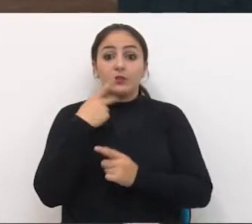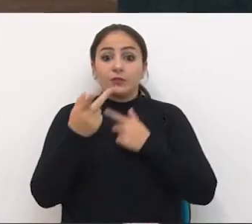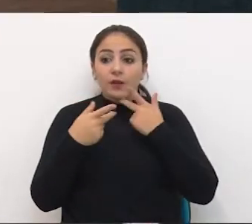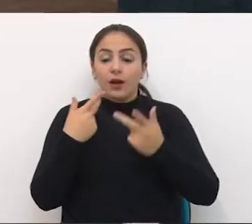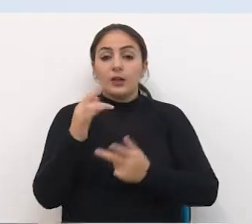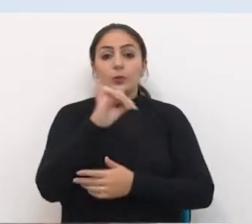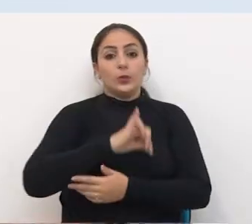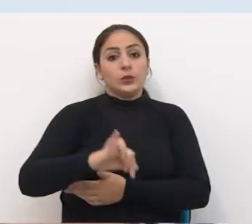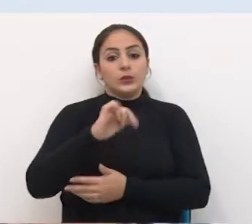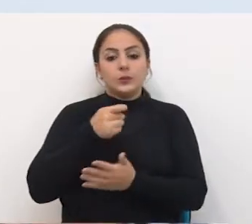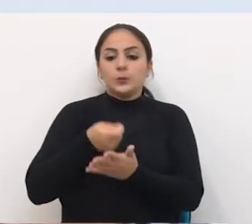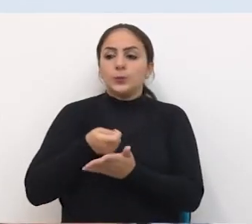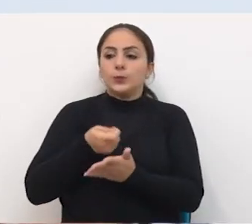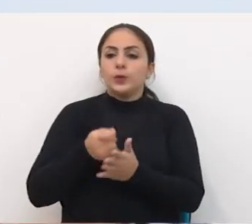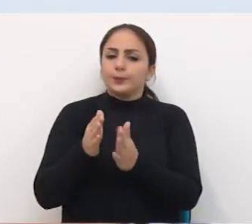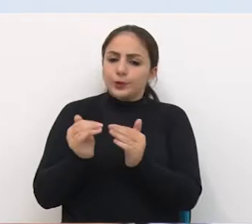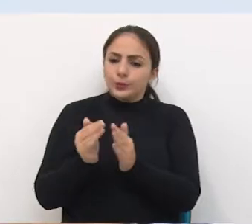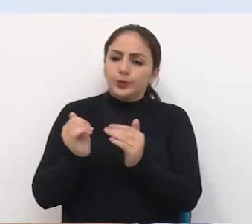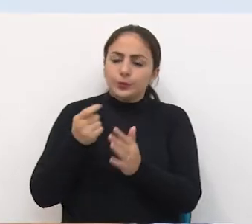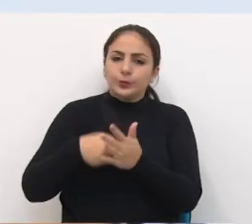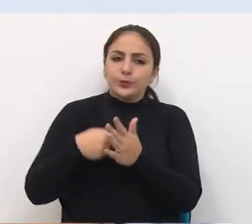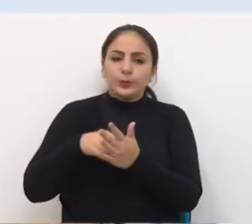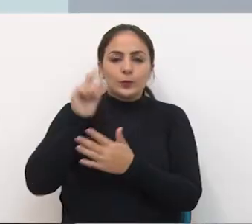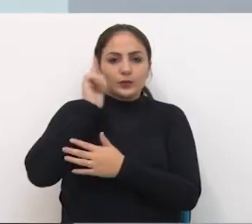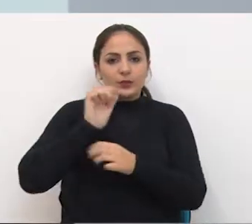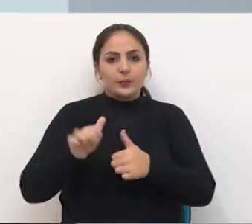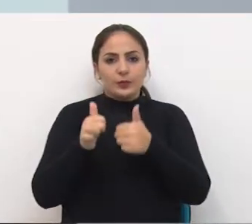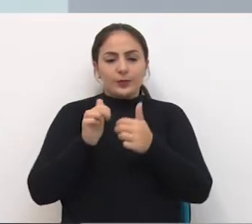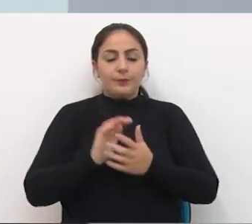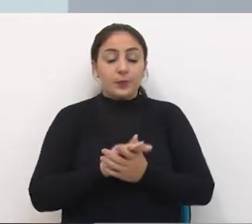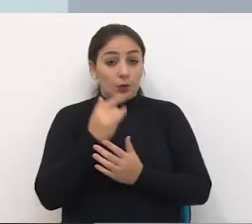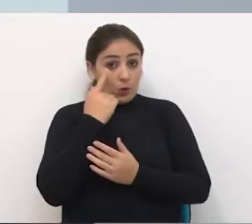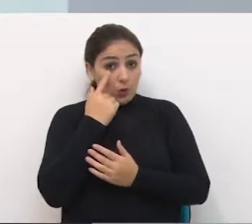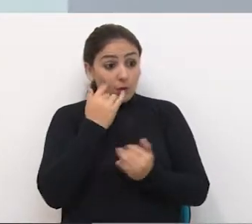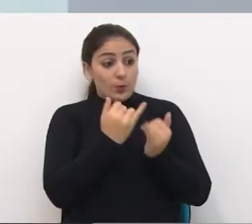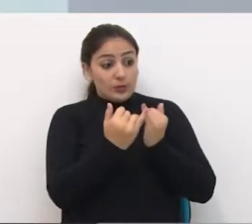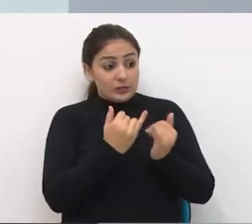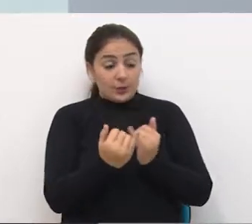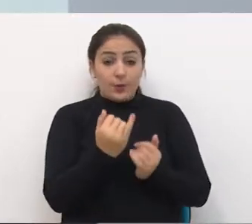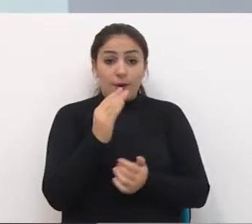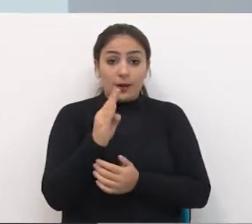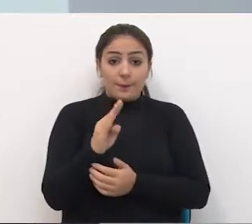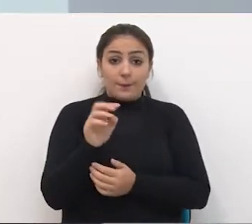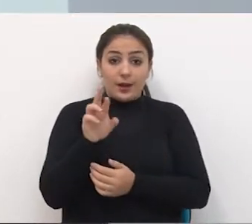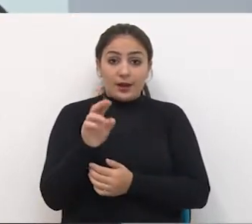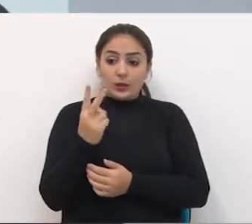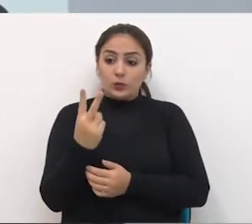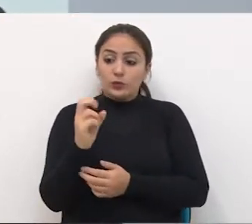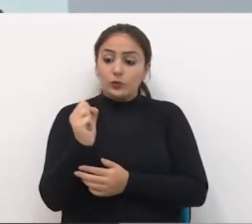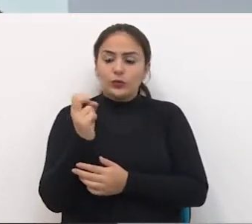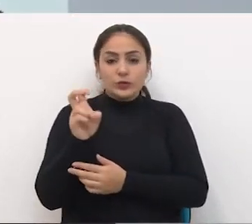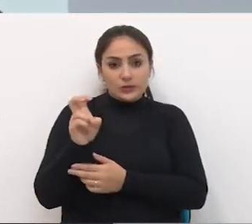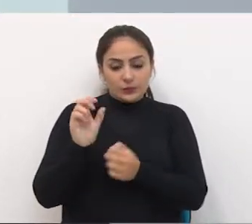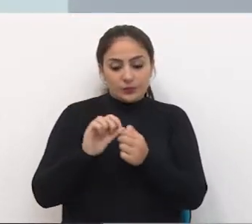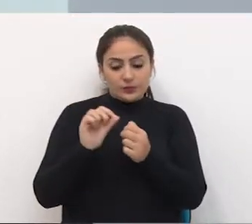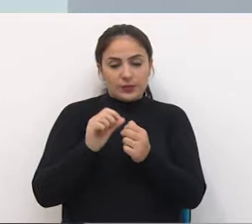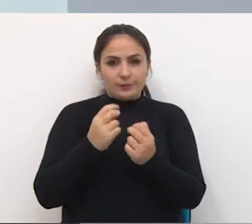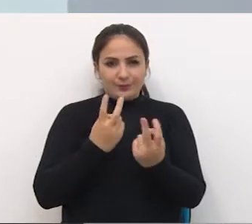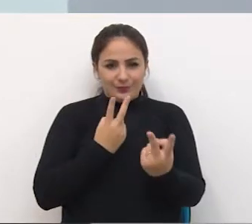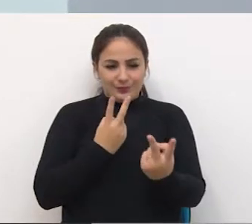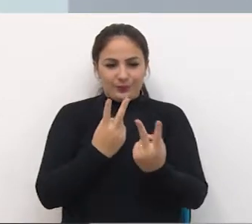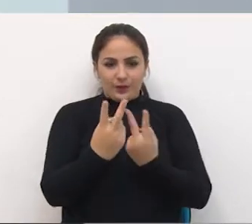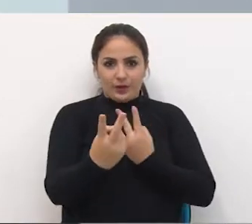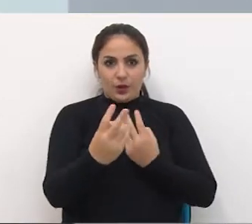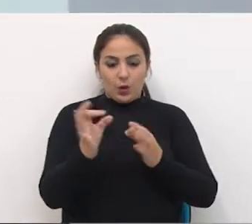pressão política para que as melhorias saiam do papel Vamos pegar o exemplo da BR-285 Que fizeram a duplicação e